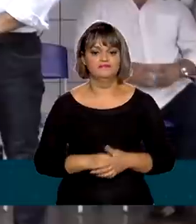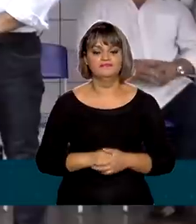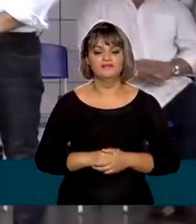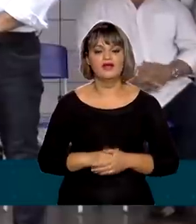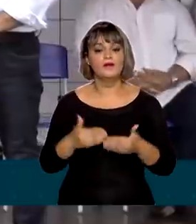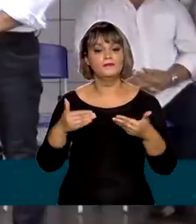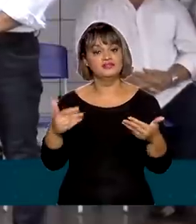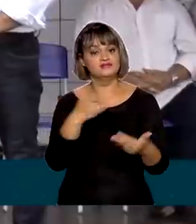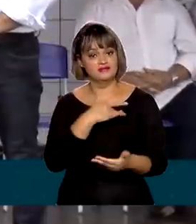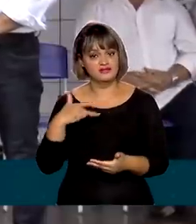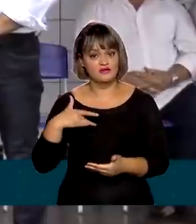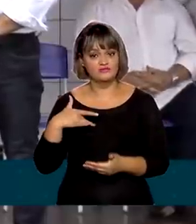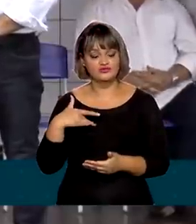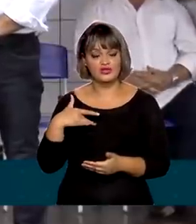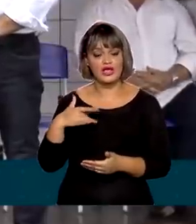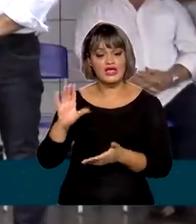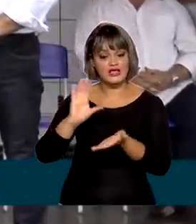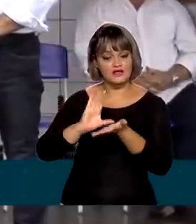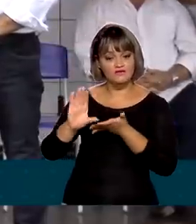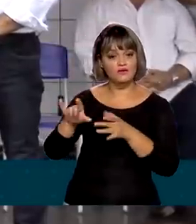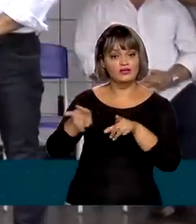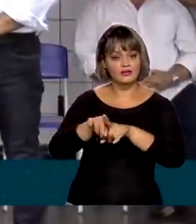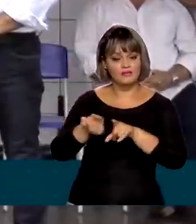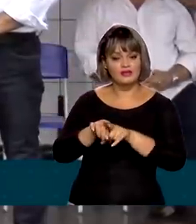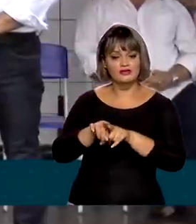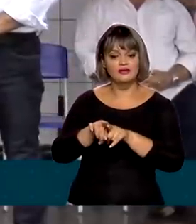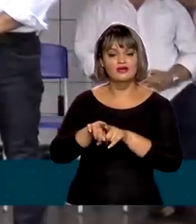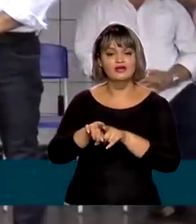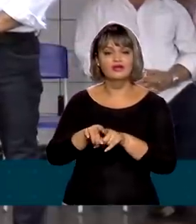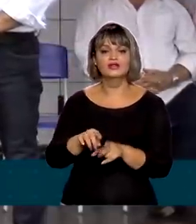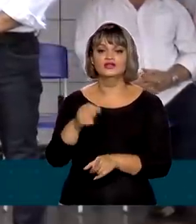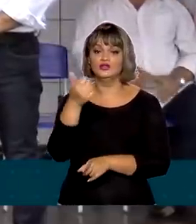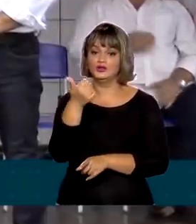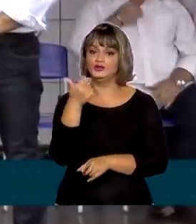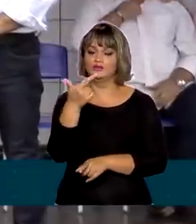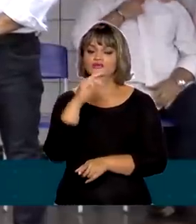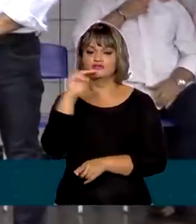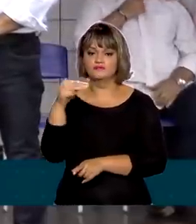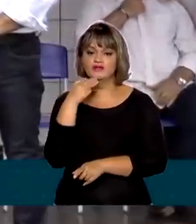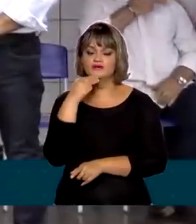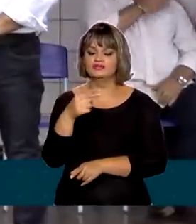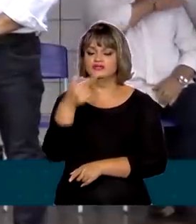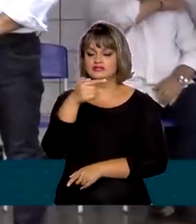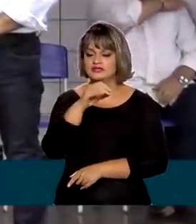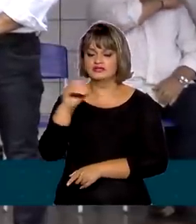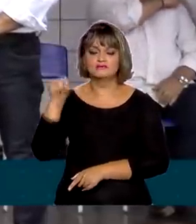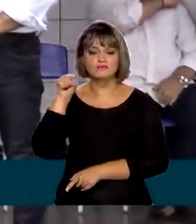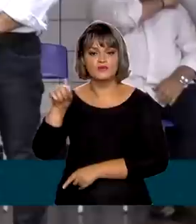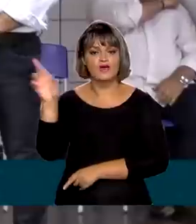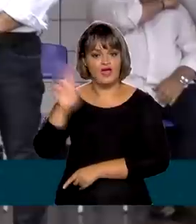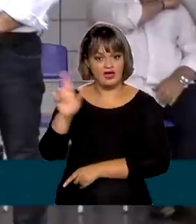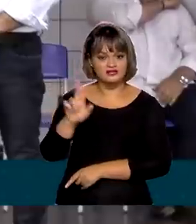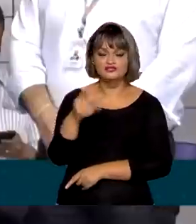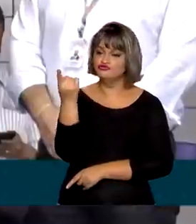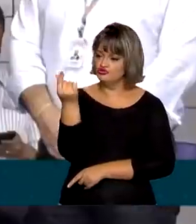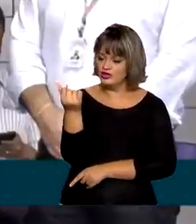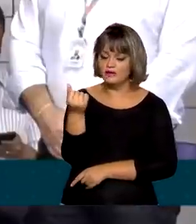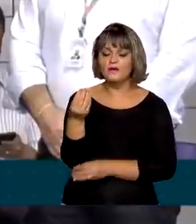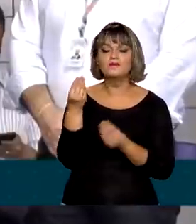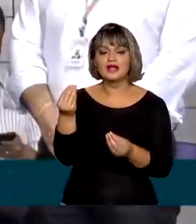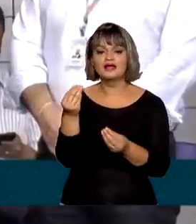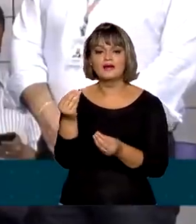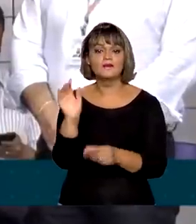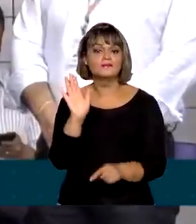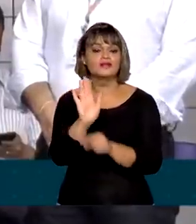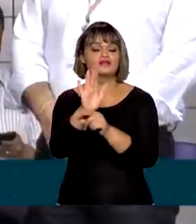Ministério da Saúde repassou aos fundos municipais de saúde 12 milhões e 700 mil reais em recursos para